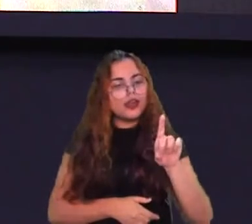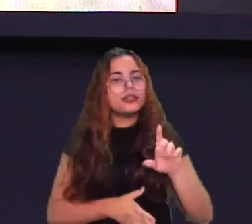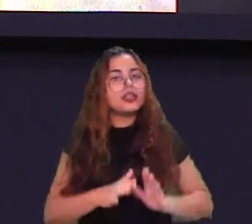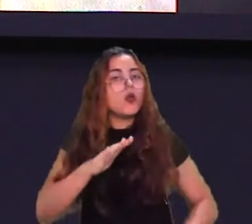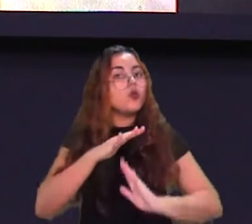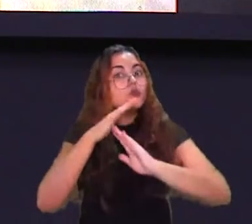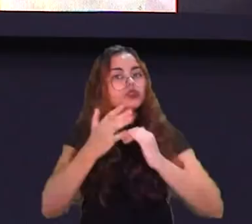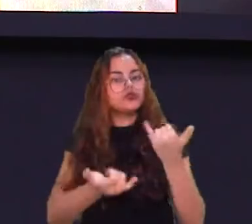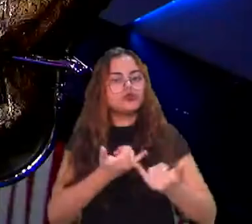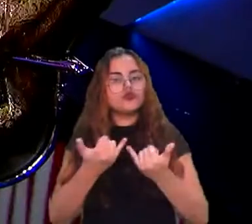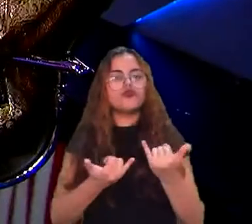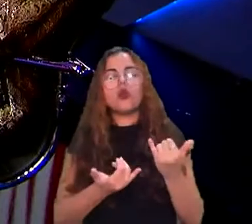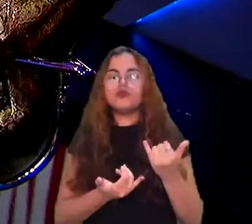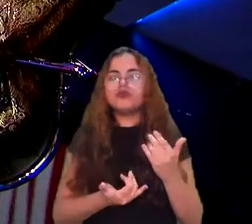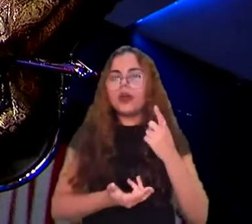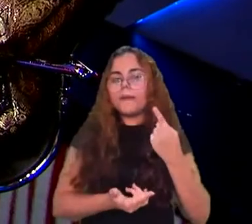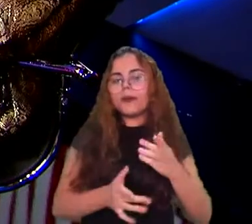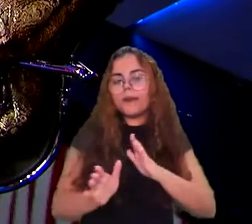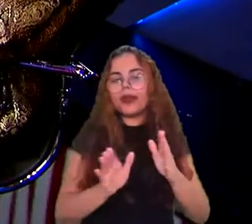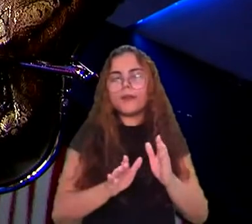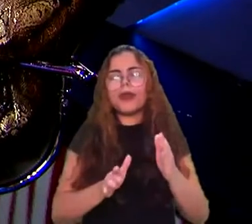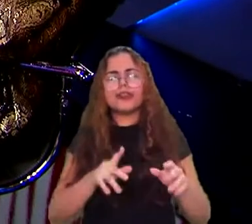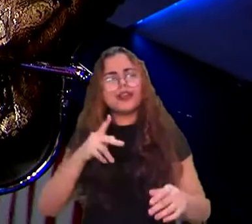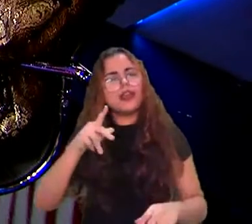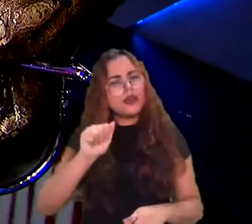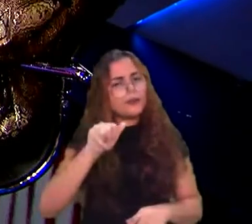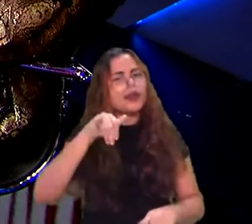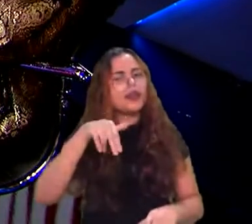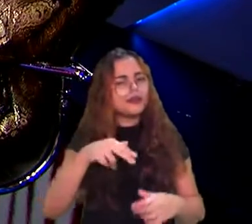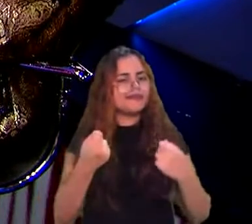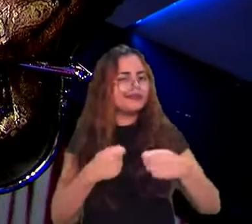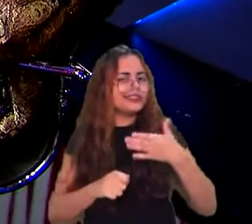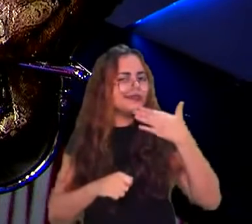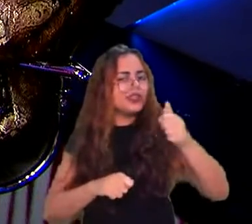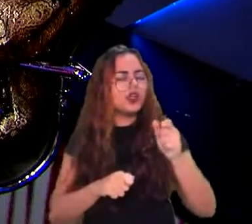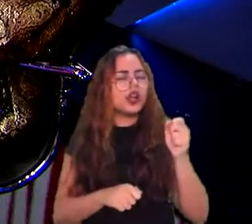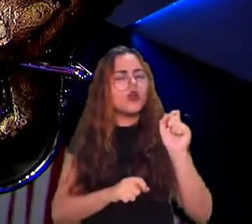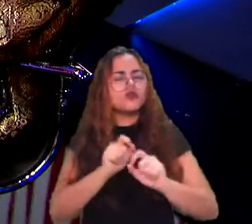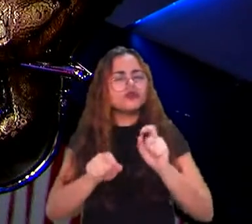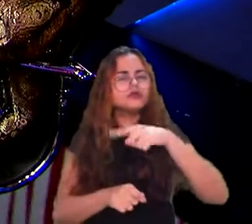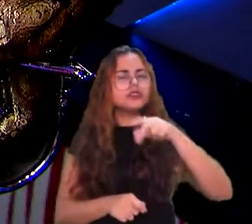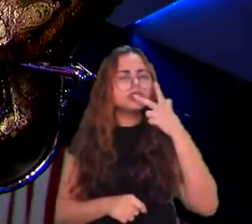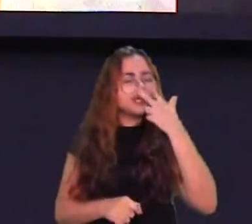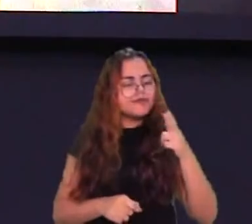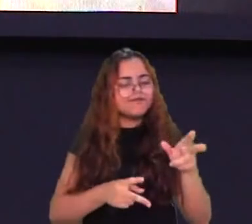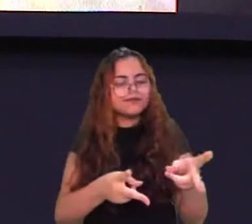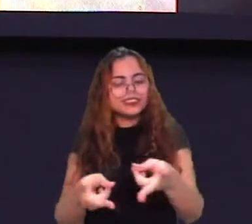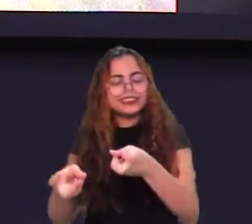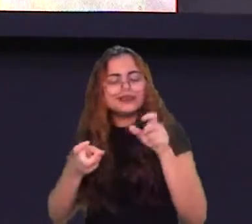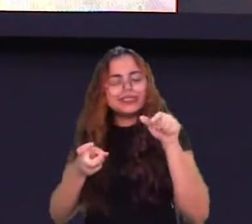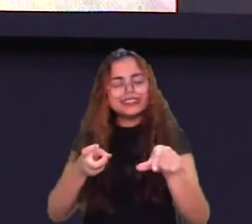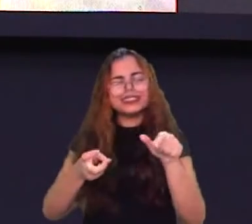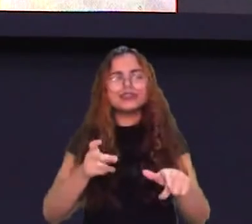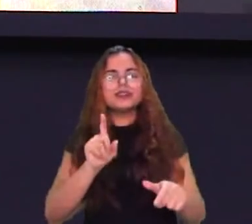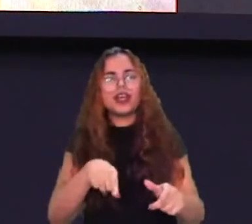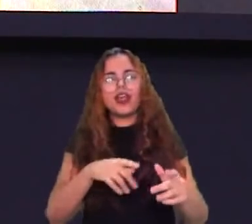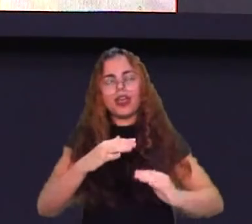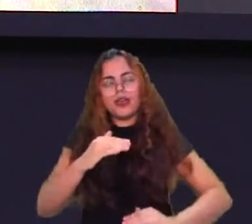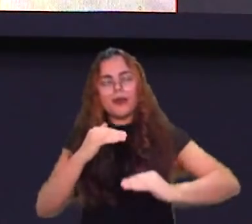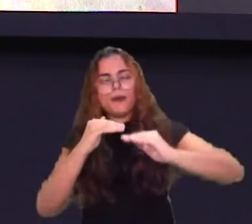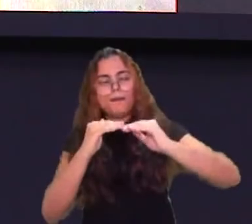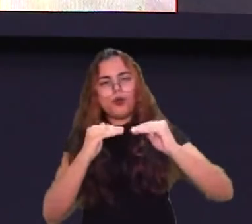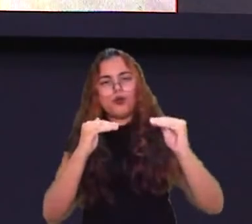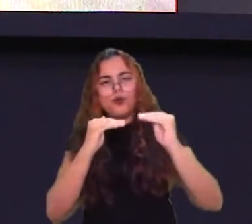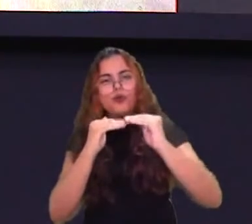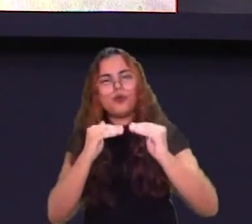melhorar. Vocês estão vendo alguma forma? Como é vocês estão olhando pra esse futuro, cara? Porque vocês estão empatados agora com a Minas. A Minas, que ainda tem o critério de desempate contra vocês.